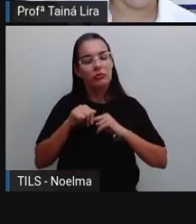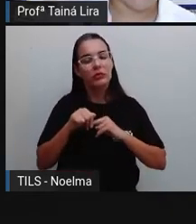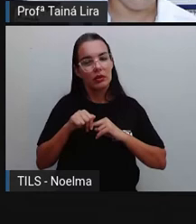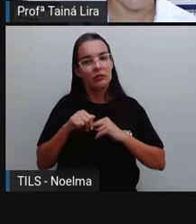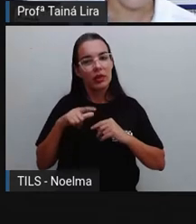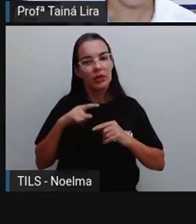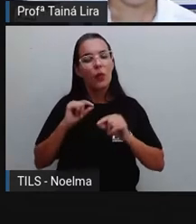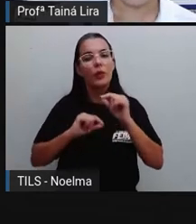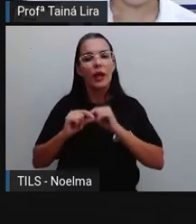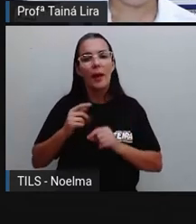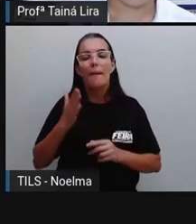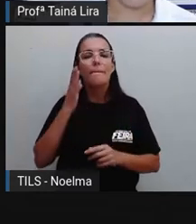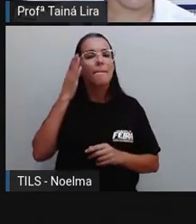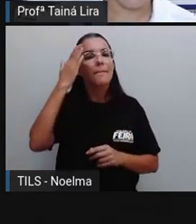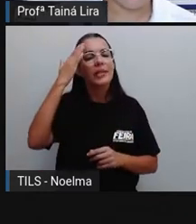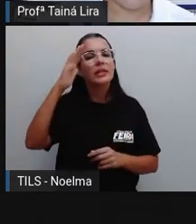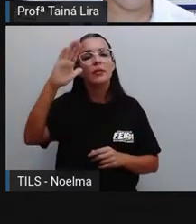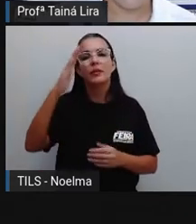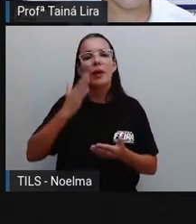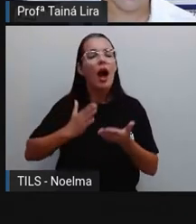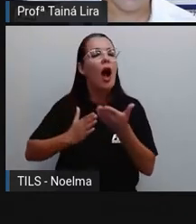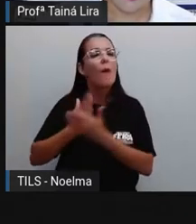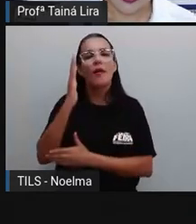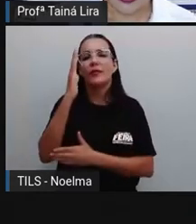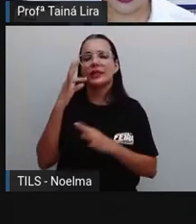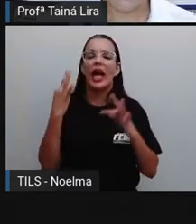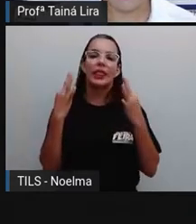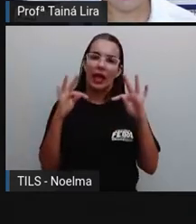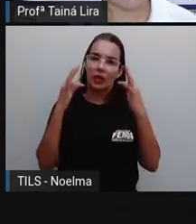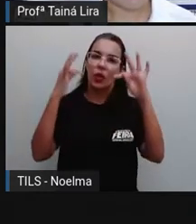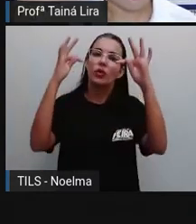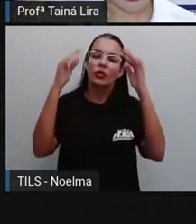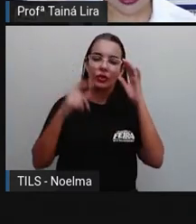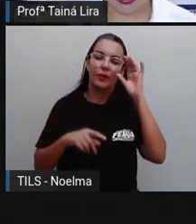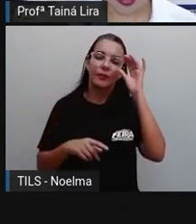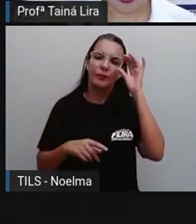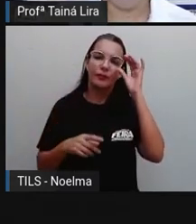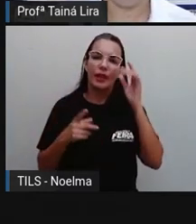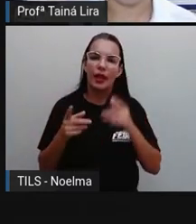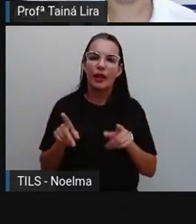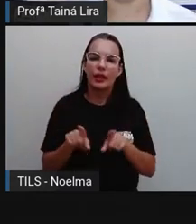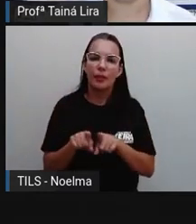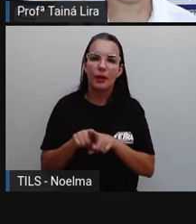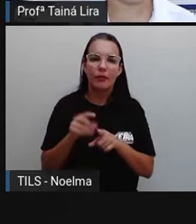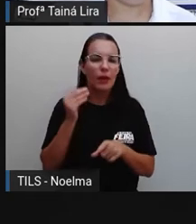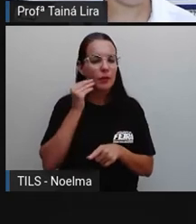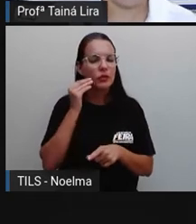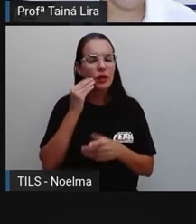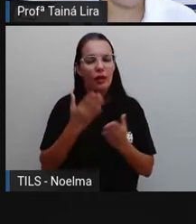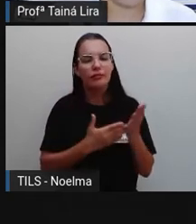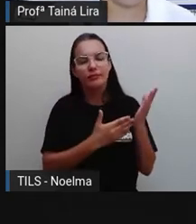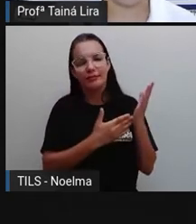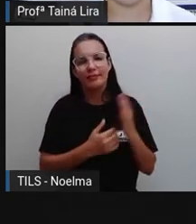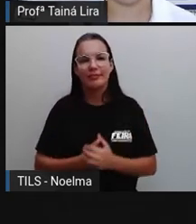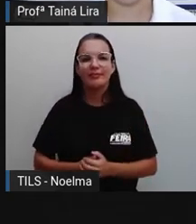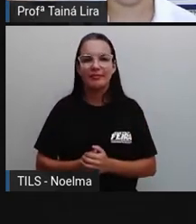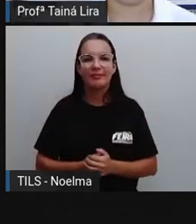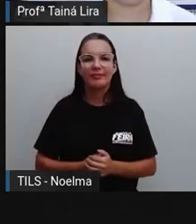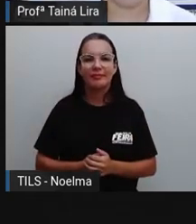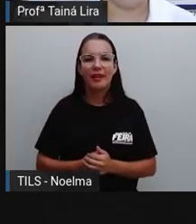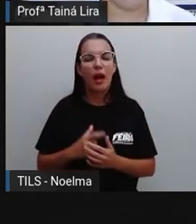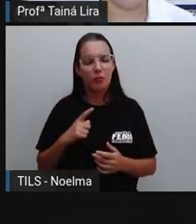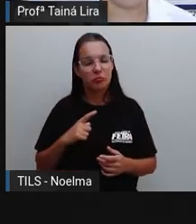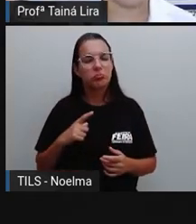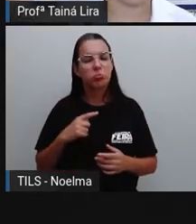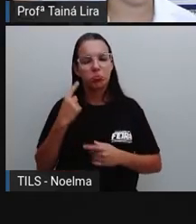avanço da tecnologia, tá? E aí a Pró vai comentando aqui conforme eu for passando as imagens. Mas tem